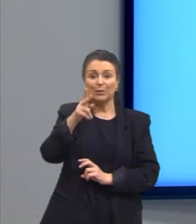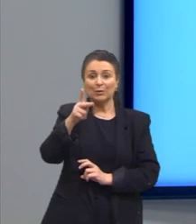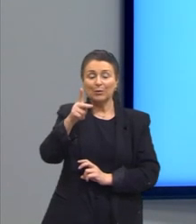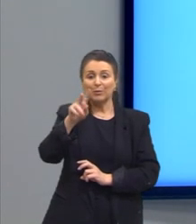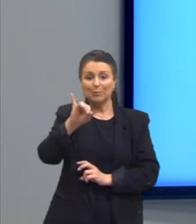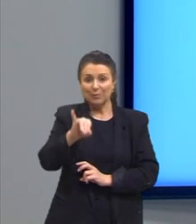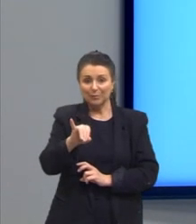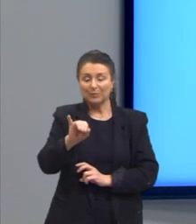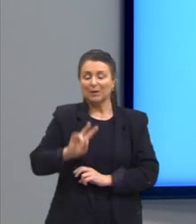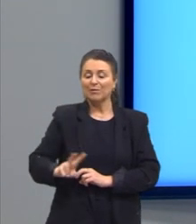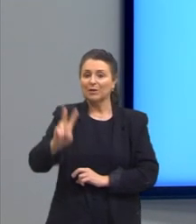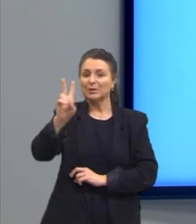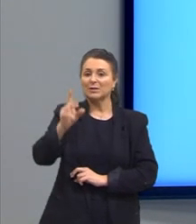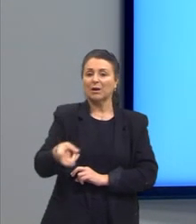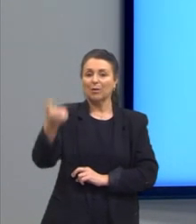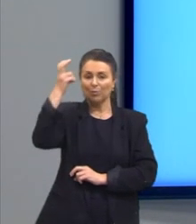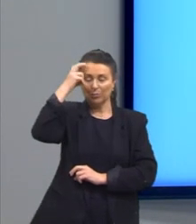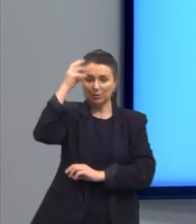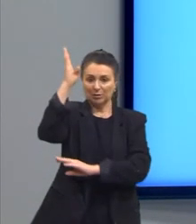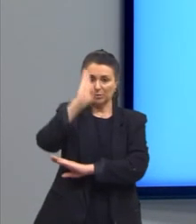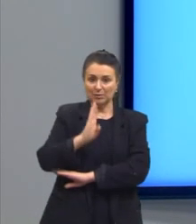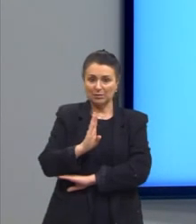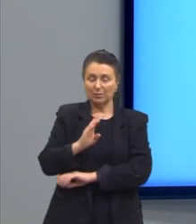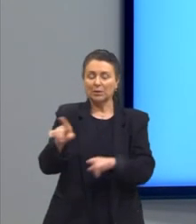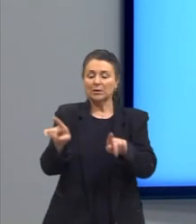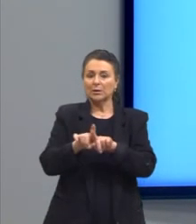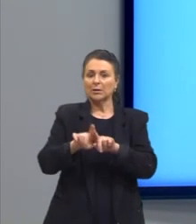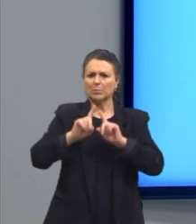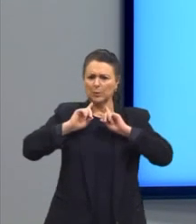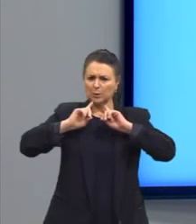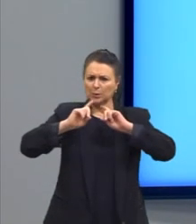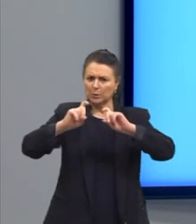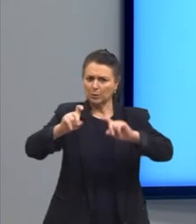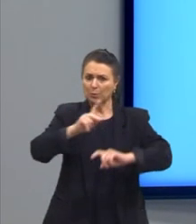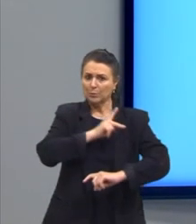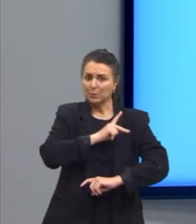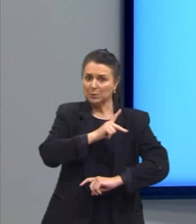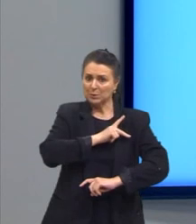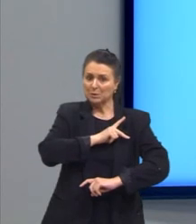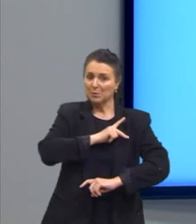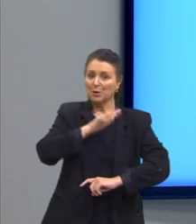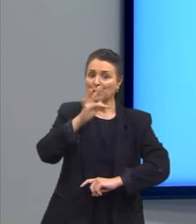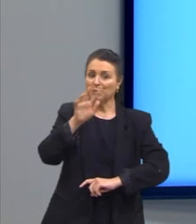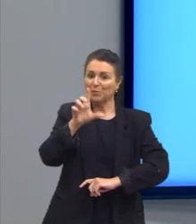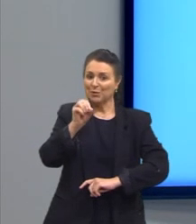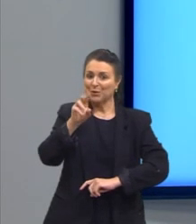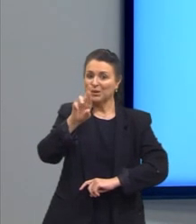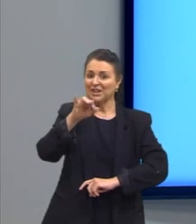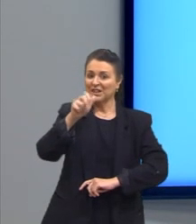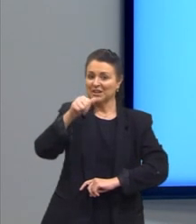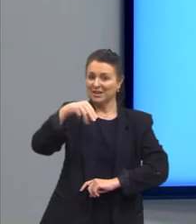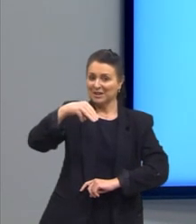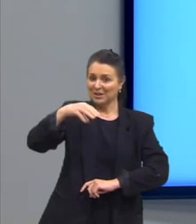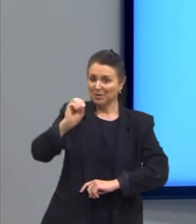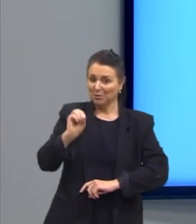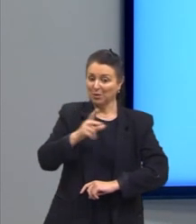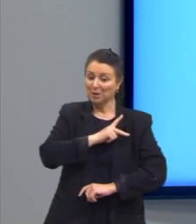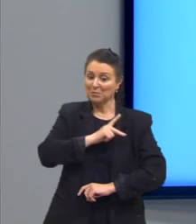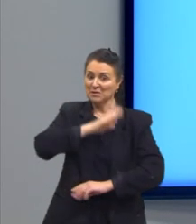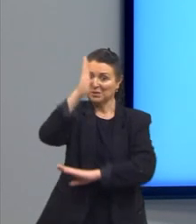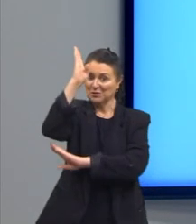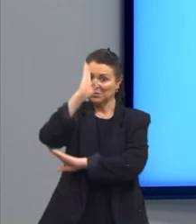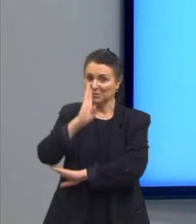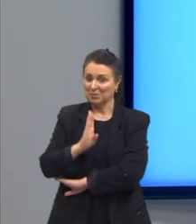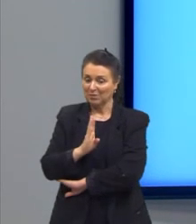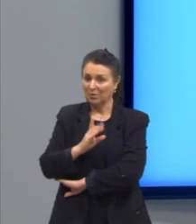da cultura brasileira. E ele ainda tece duras críticas ao presidente Marechal Floriano e acaba sendo condenado ao fuzilamento. Então